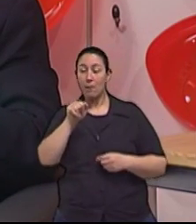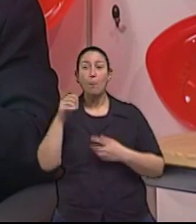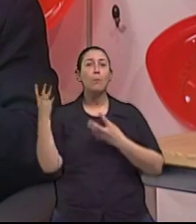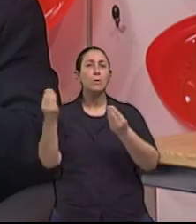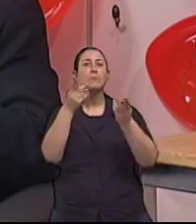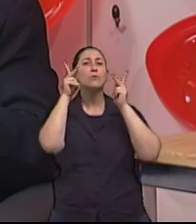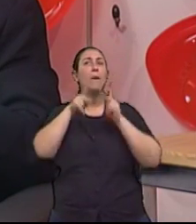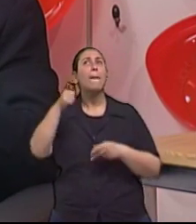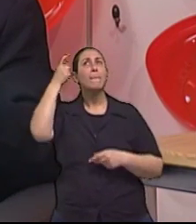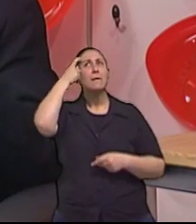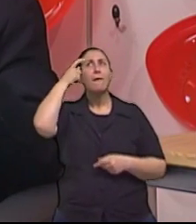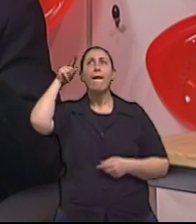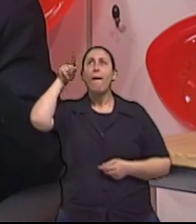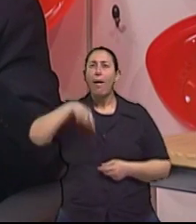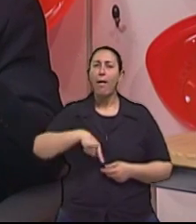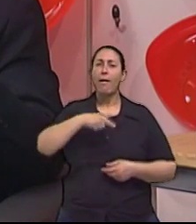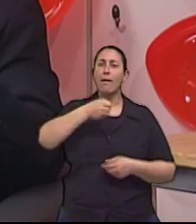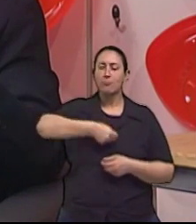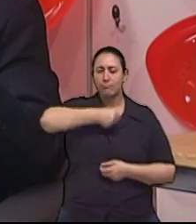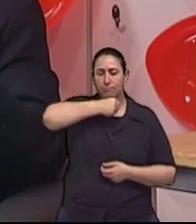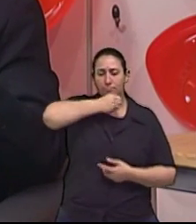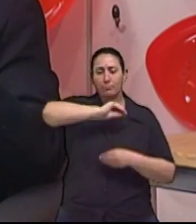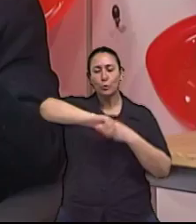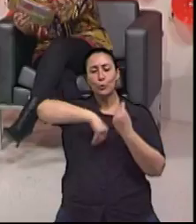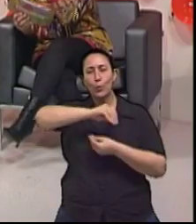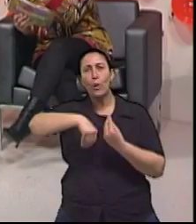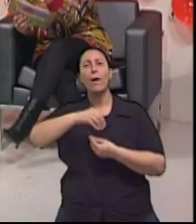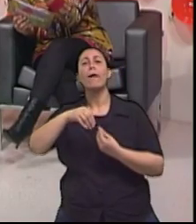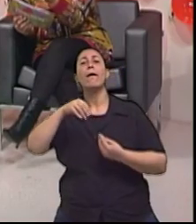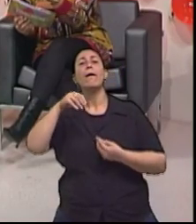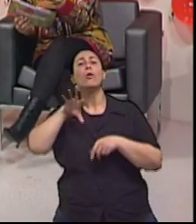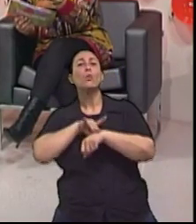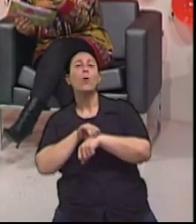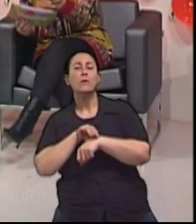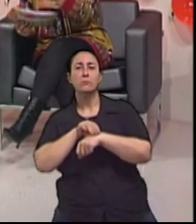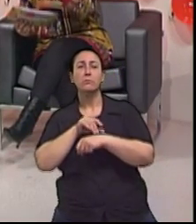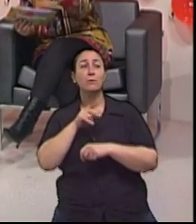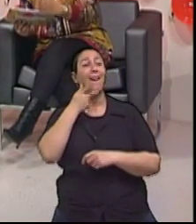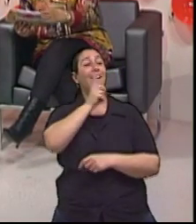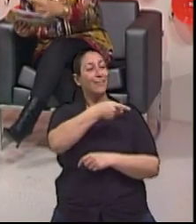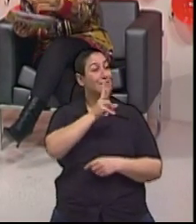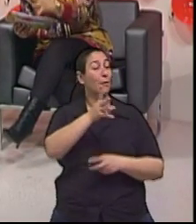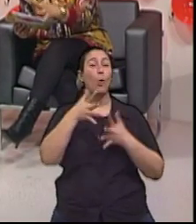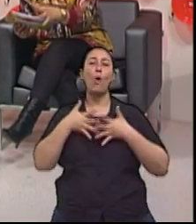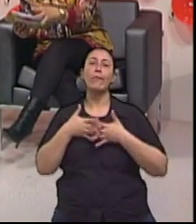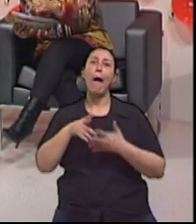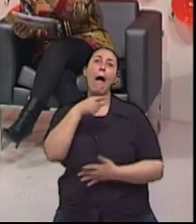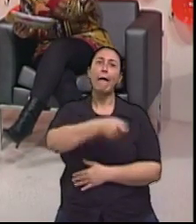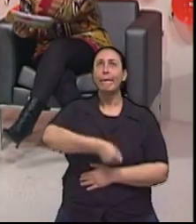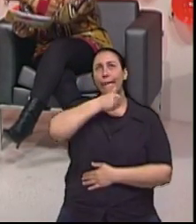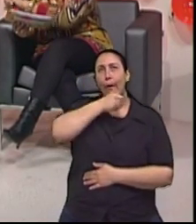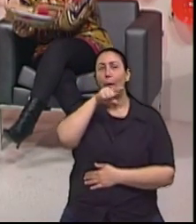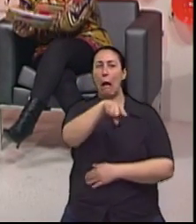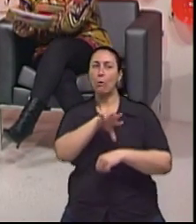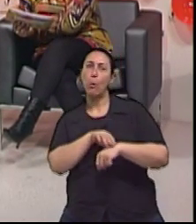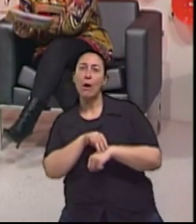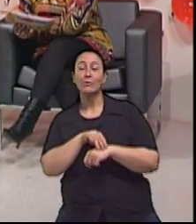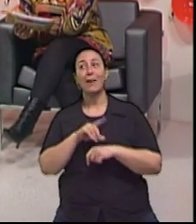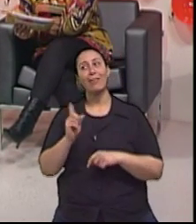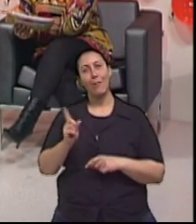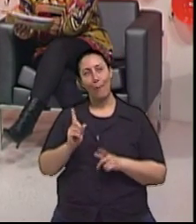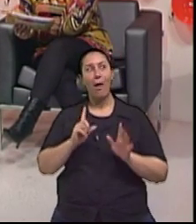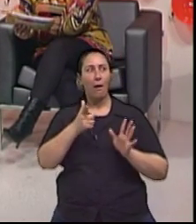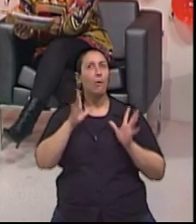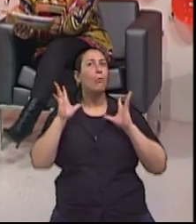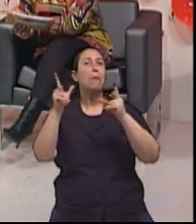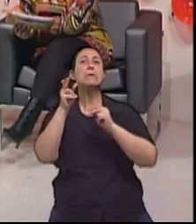e doença, né, então, a história do caduco. Aquela grande confusão, porque está velho, está doente. Isso. Não é bem assim,